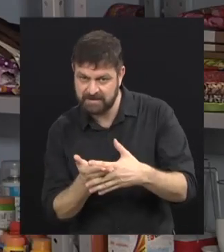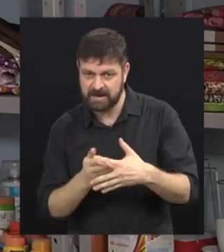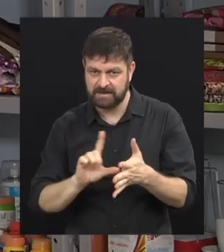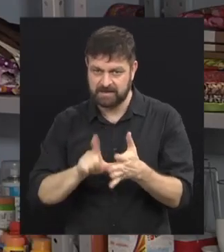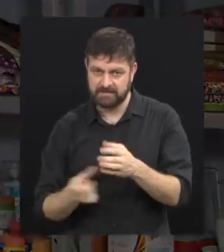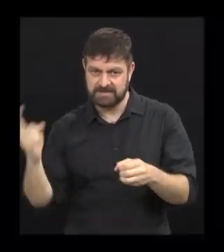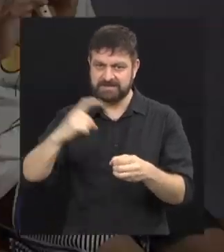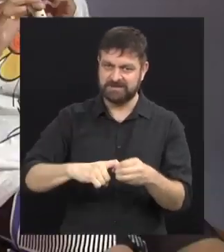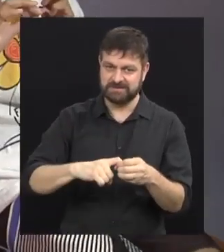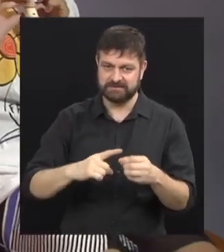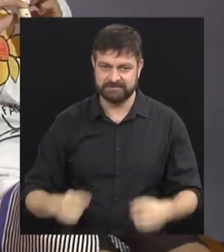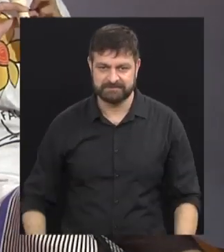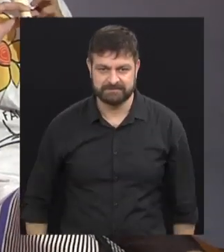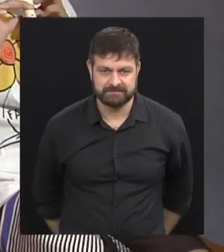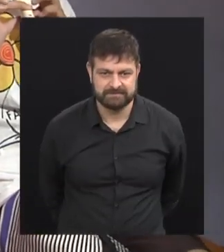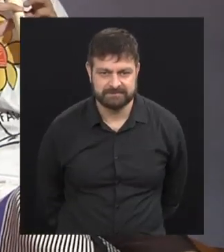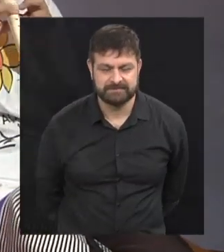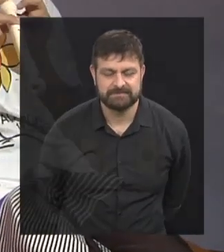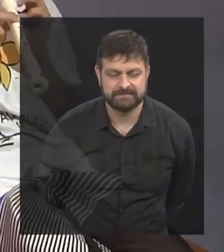e volta já.